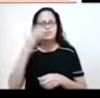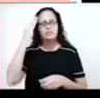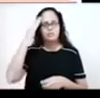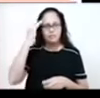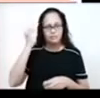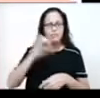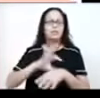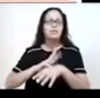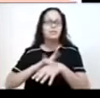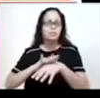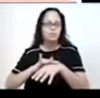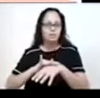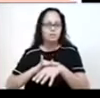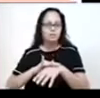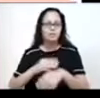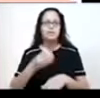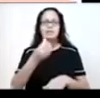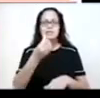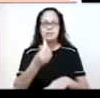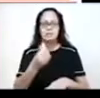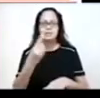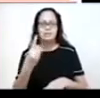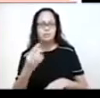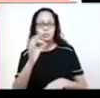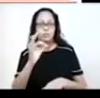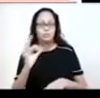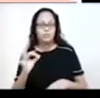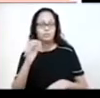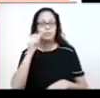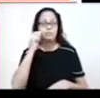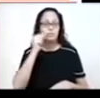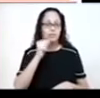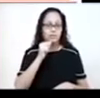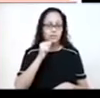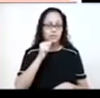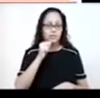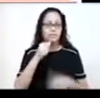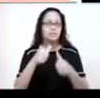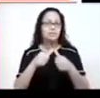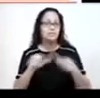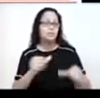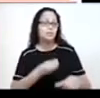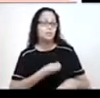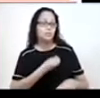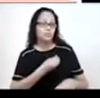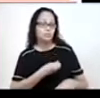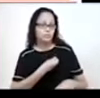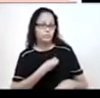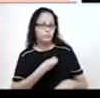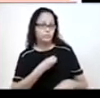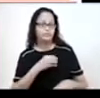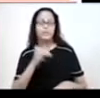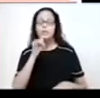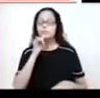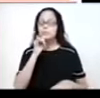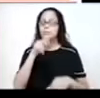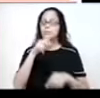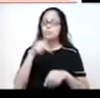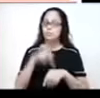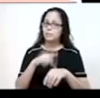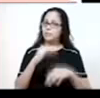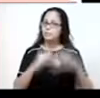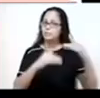diagnóstico da doença, 61% das mulheres estão vivas. Nos países desenvolvidos,